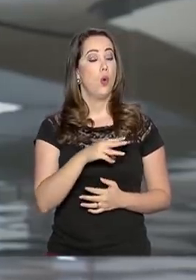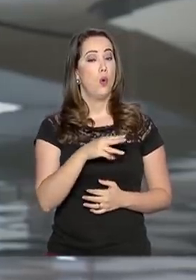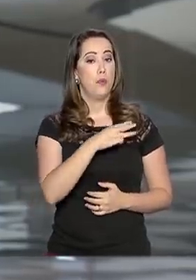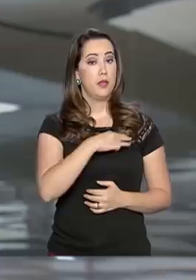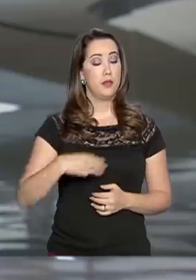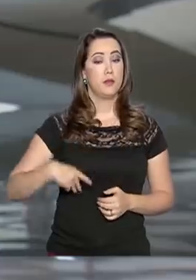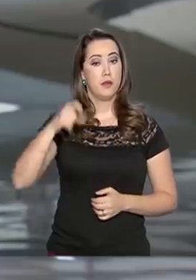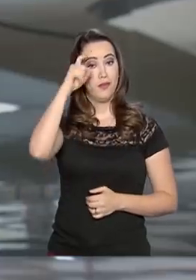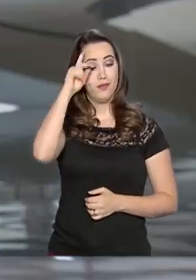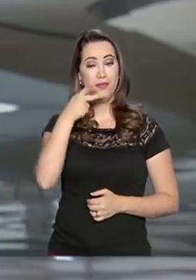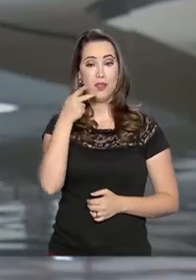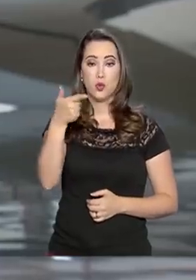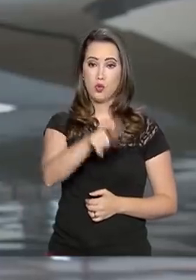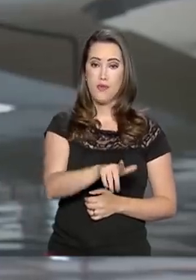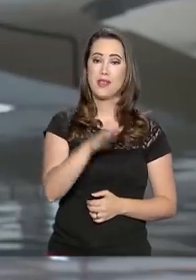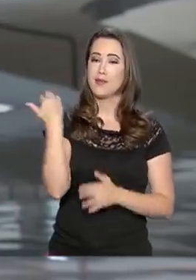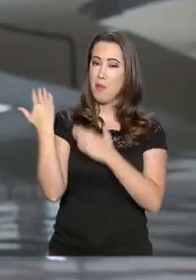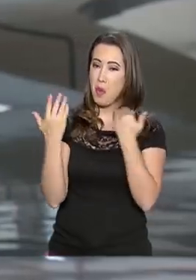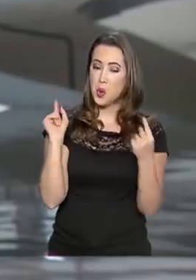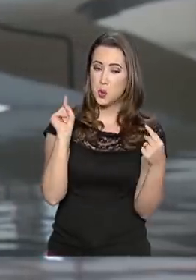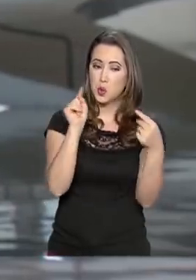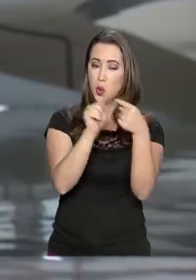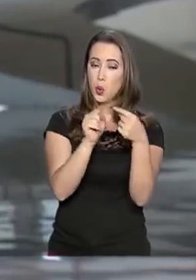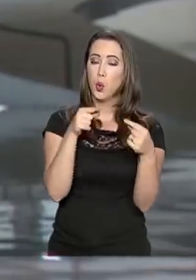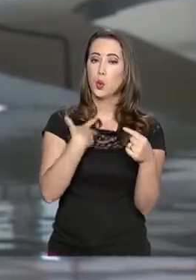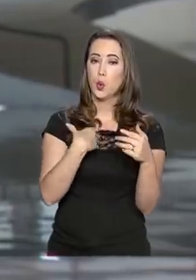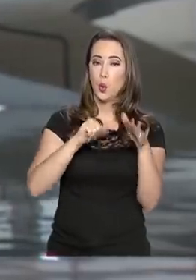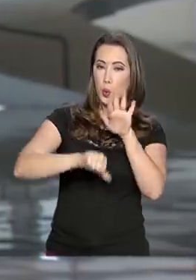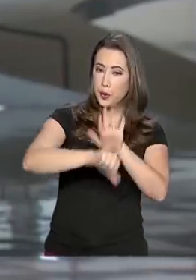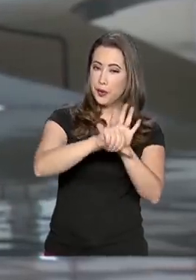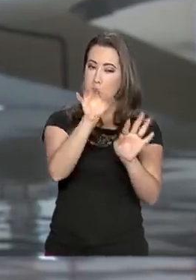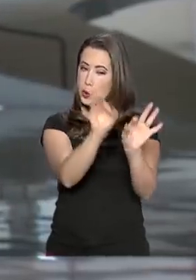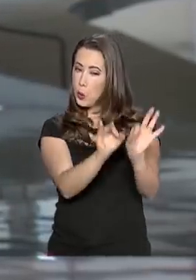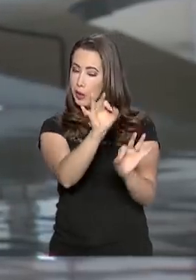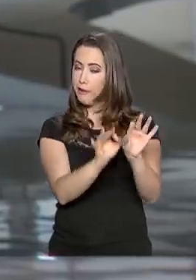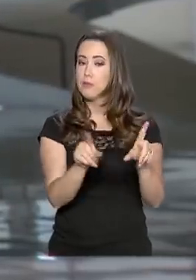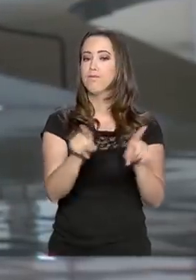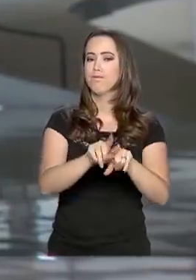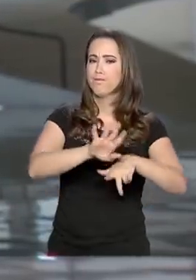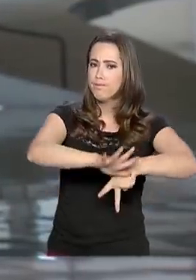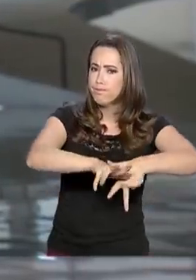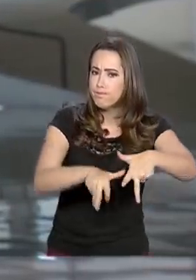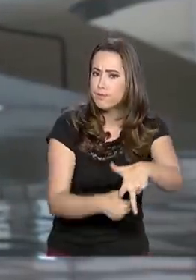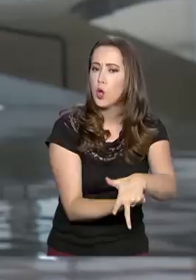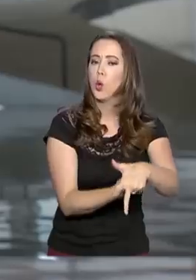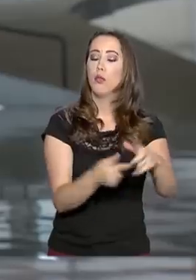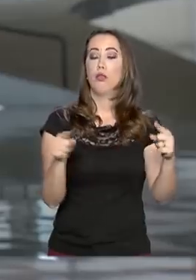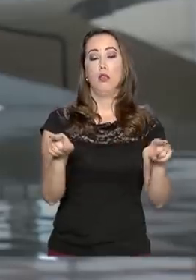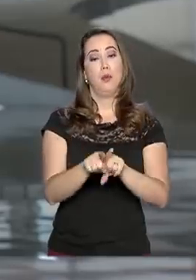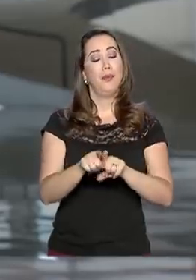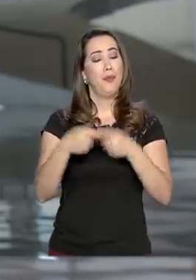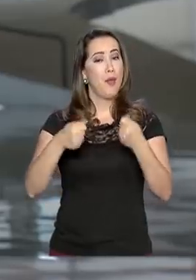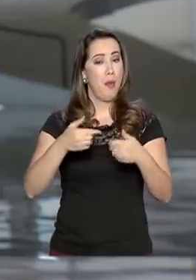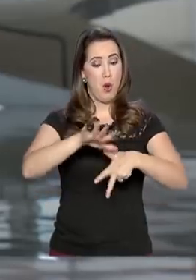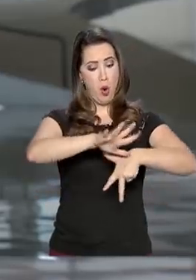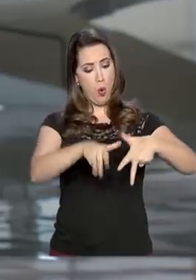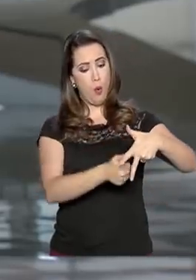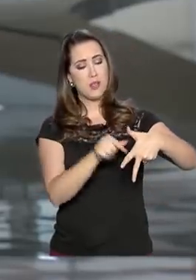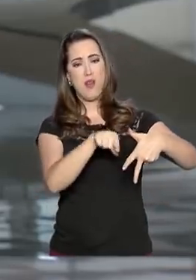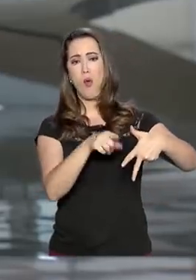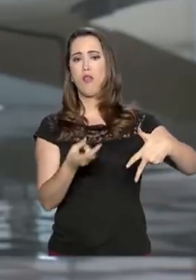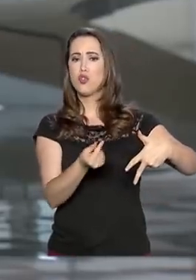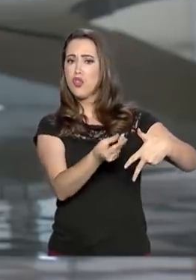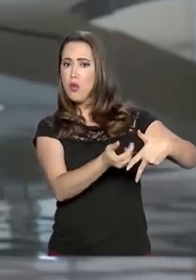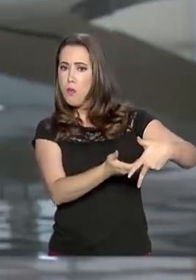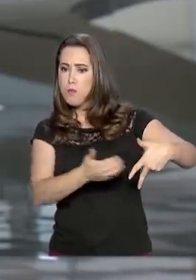relacionadas ao crime organizado e à corrupção. Ele disse ainda que a corrupção retira a capacidade de se resolver, de